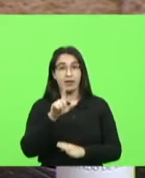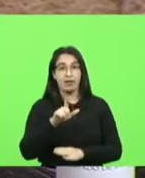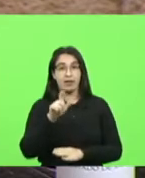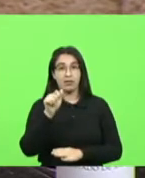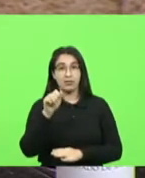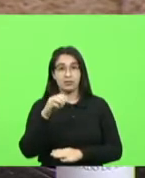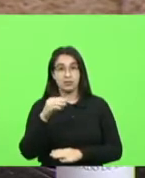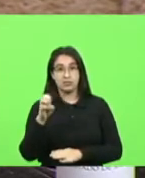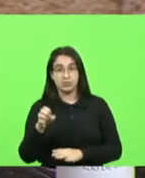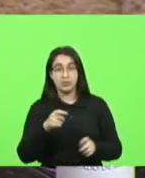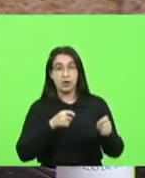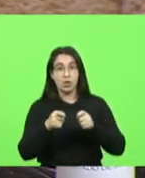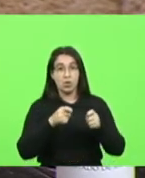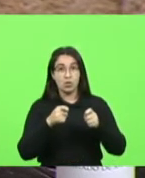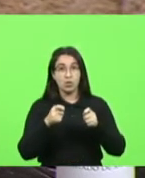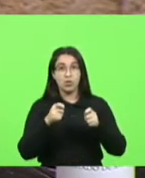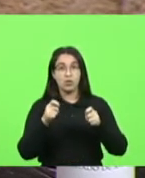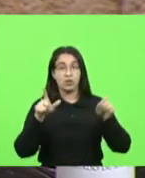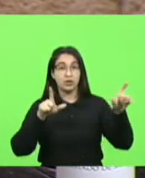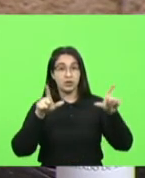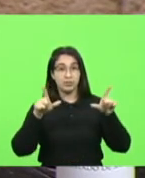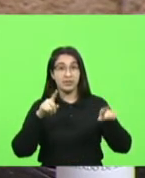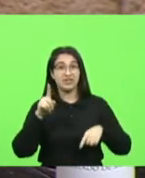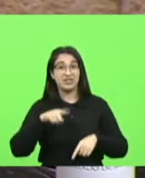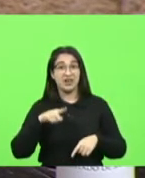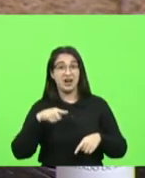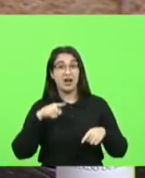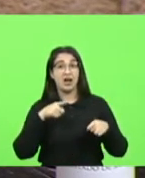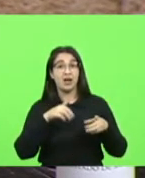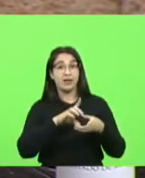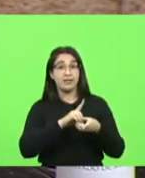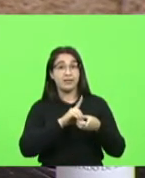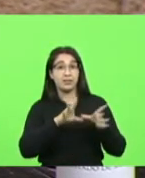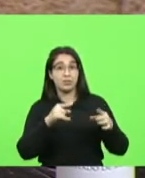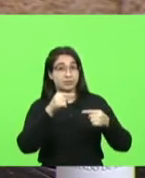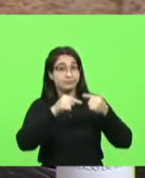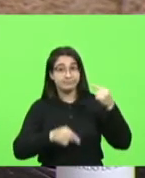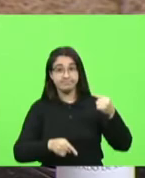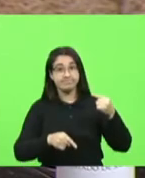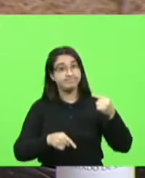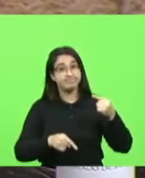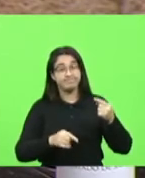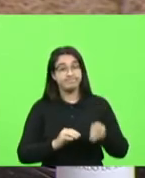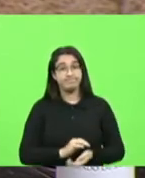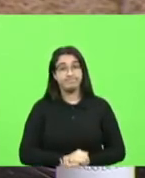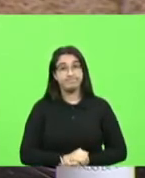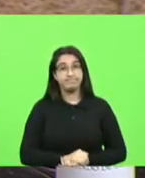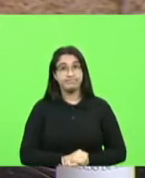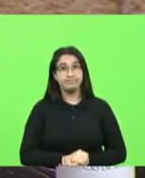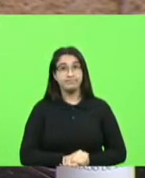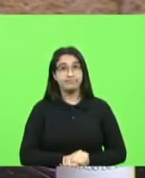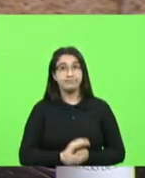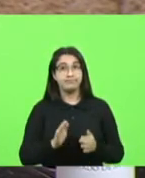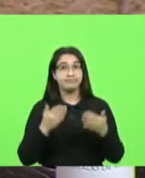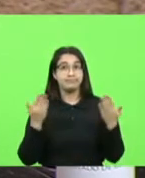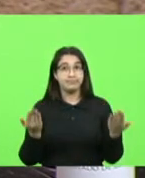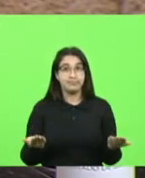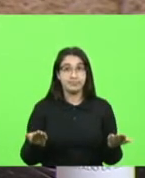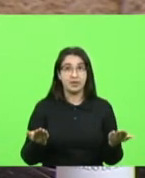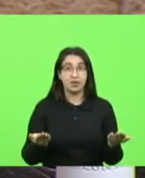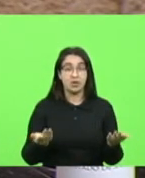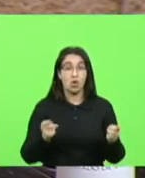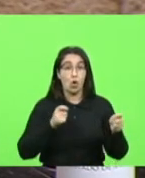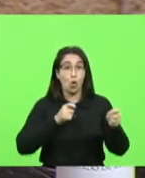social da mídia é ameaça à democracia dizem especialistas então quem quer